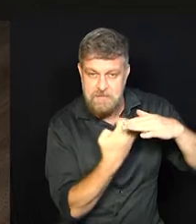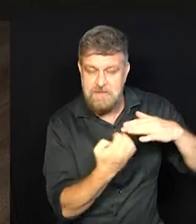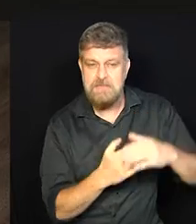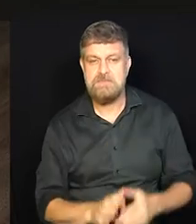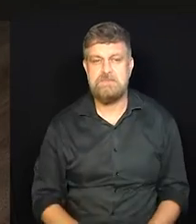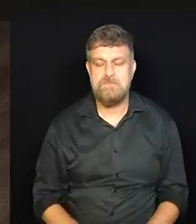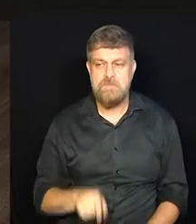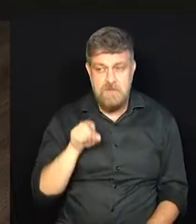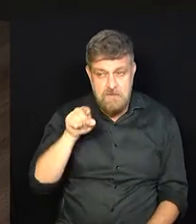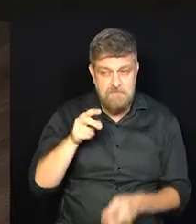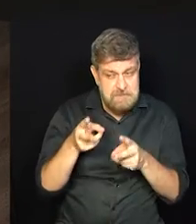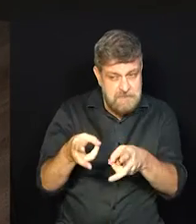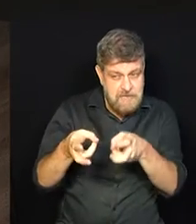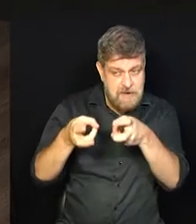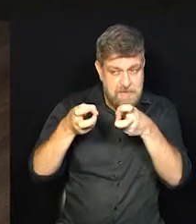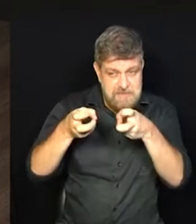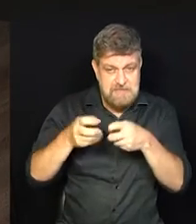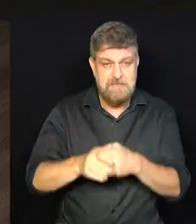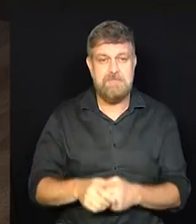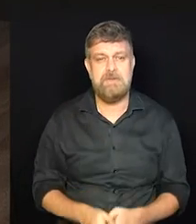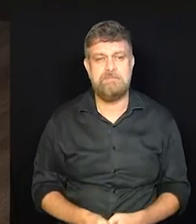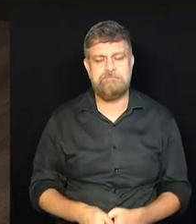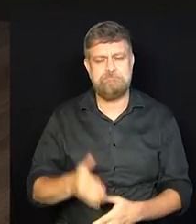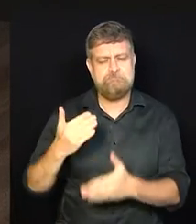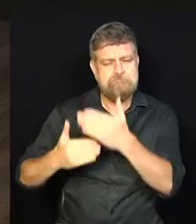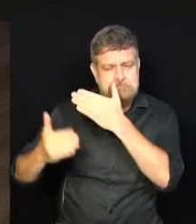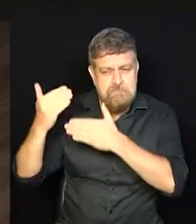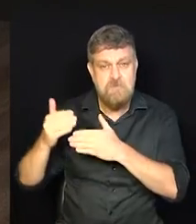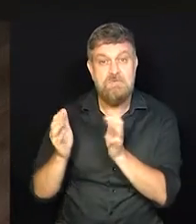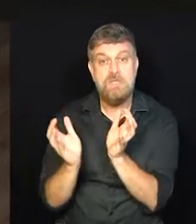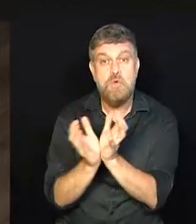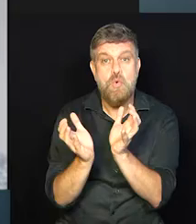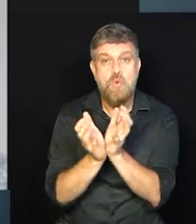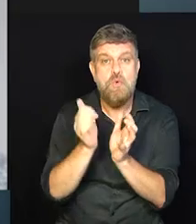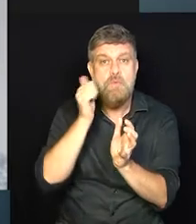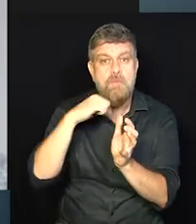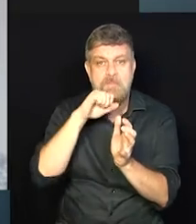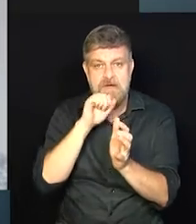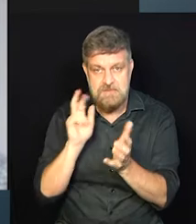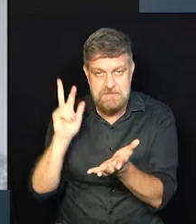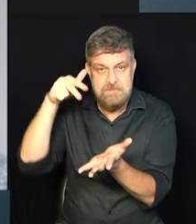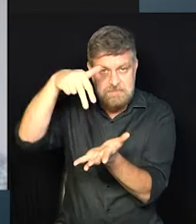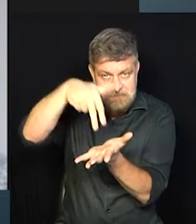isso é percebido por vocês desde que estão no Grupo Mãe?